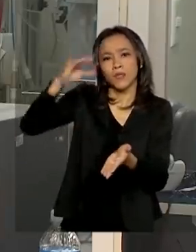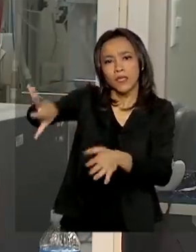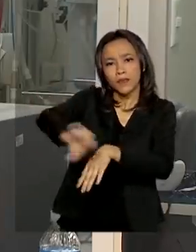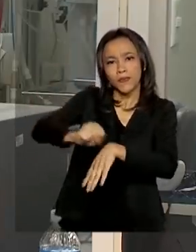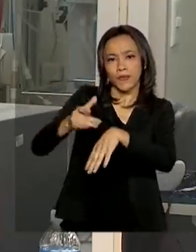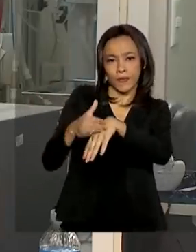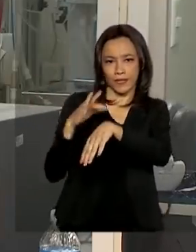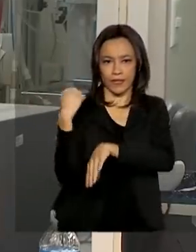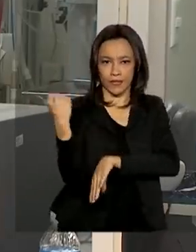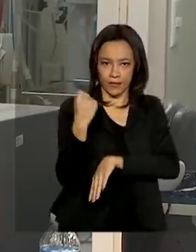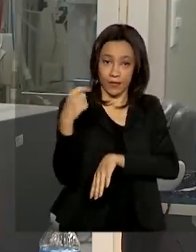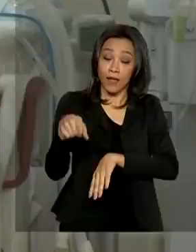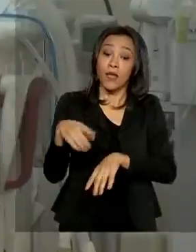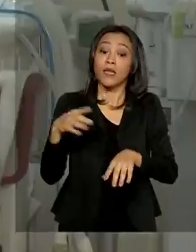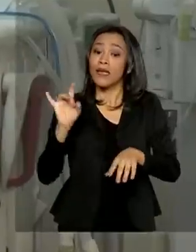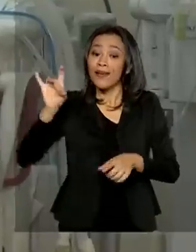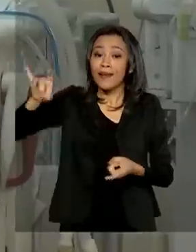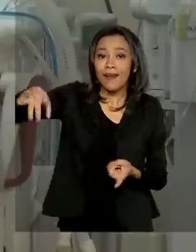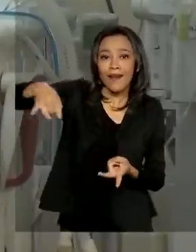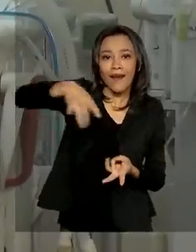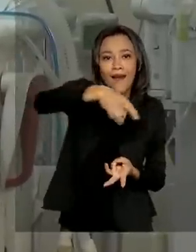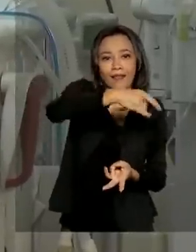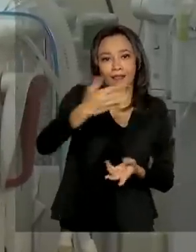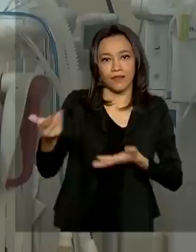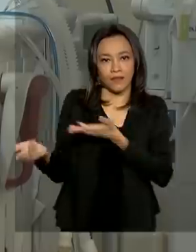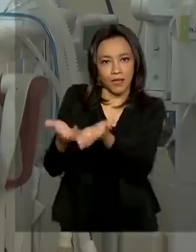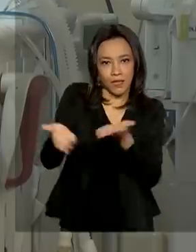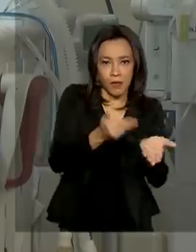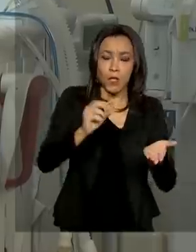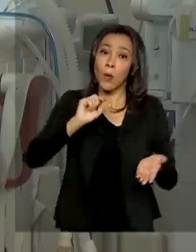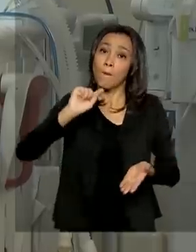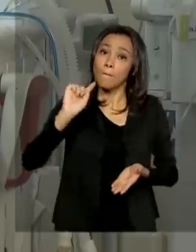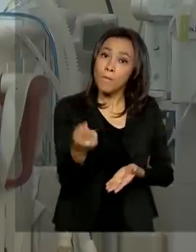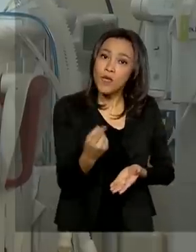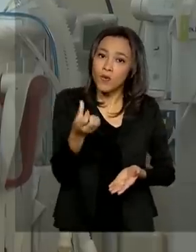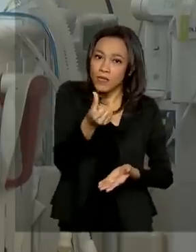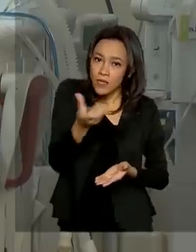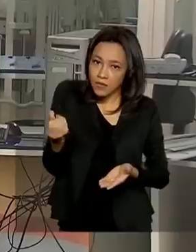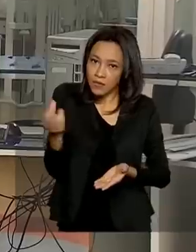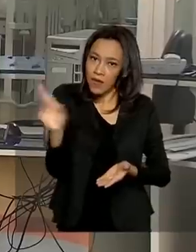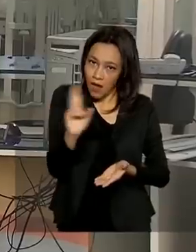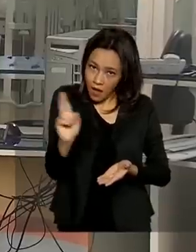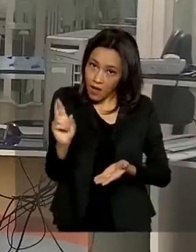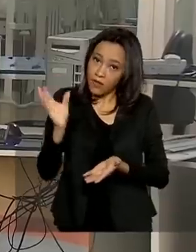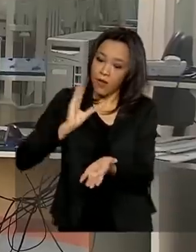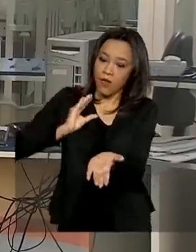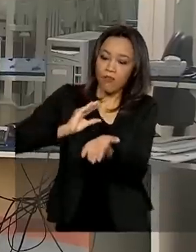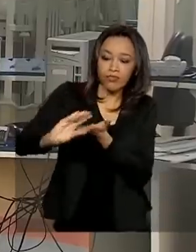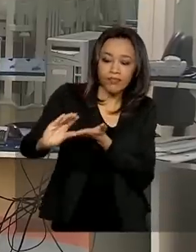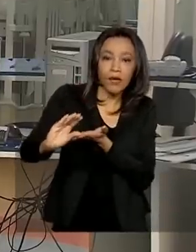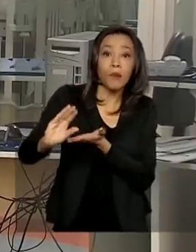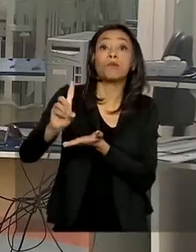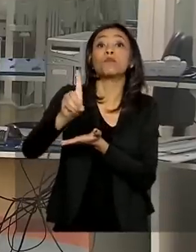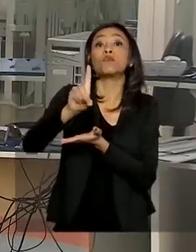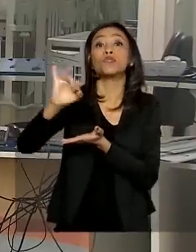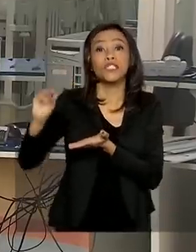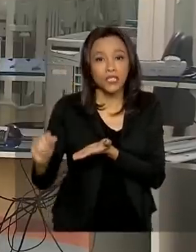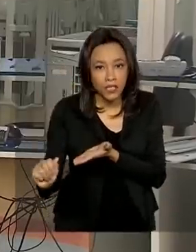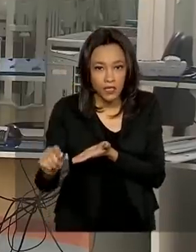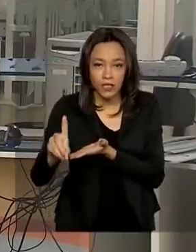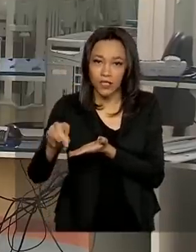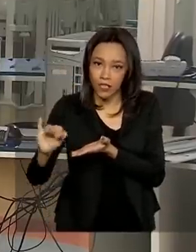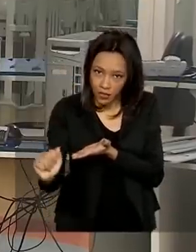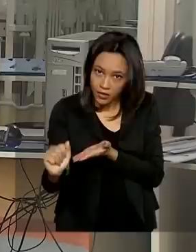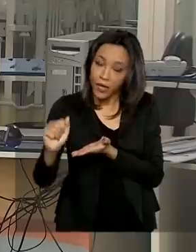Cada leito para tratamento do coronavírus recebe R$.600,00 do Ministério da Saúde por dia, o dobro do valor